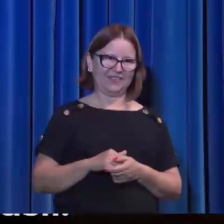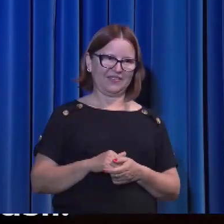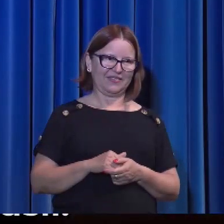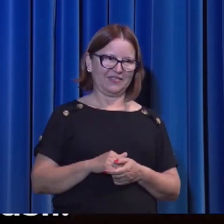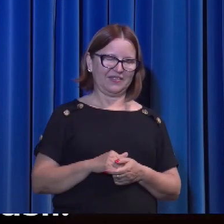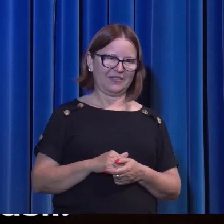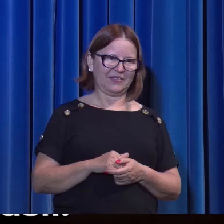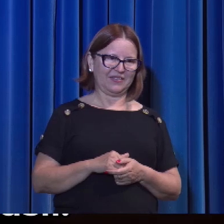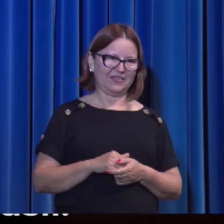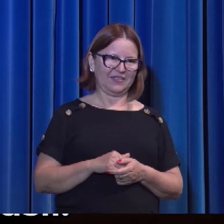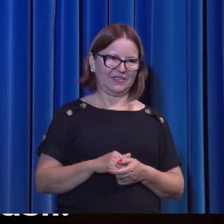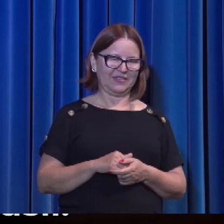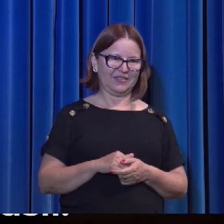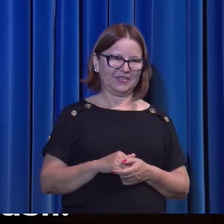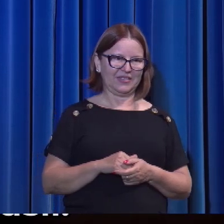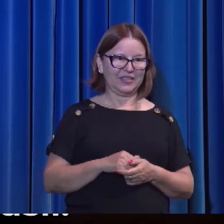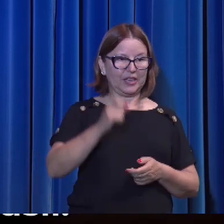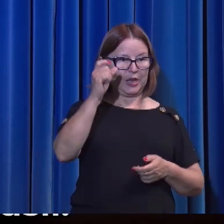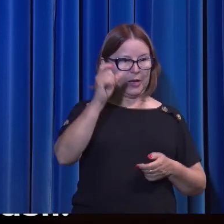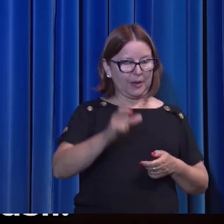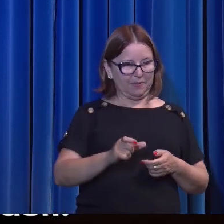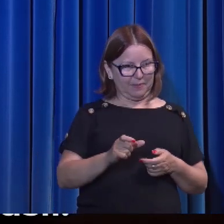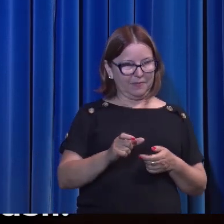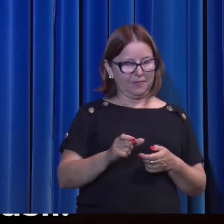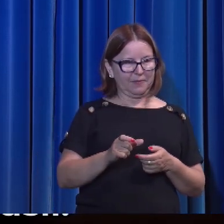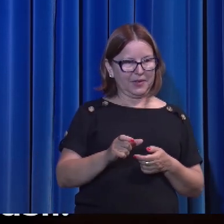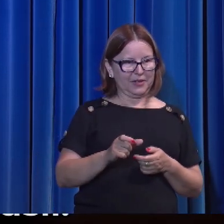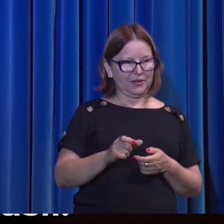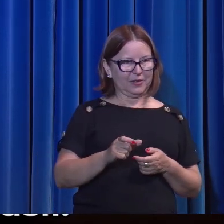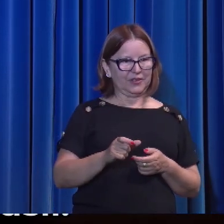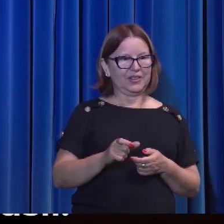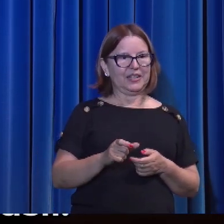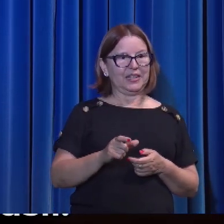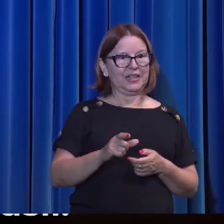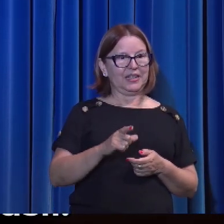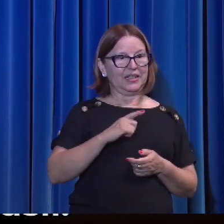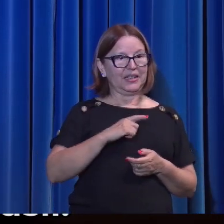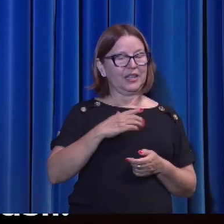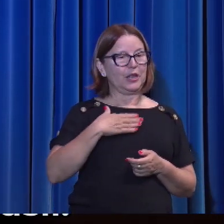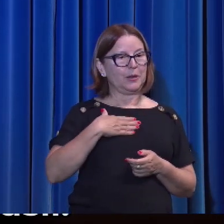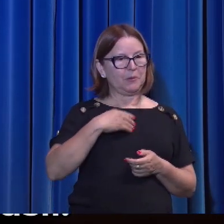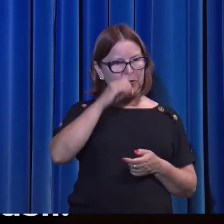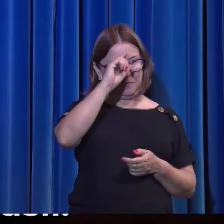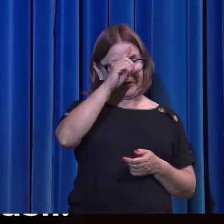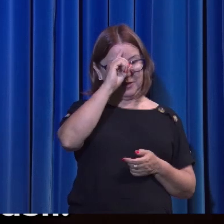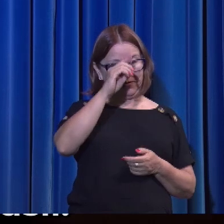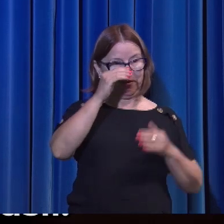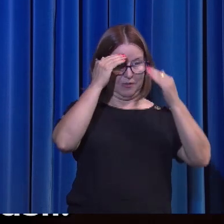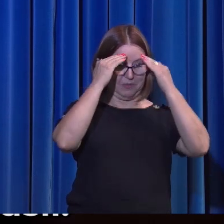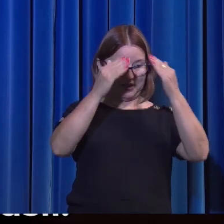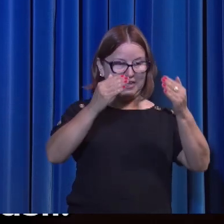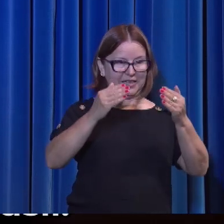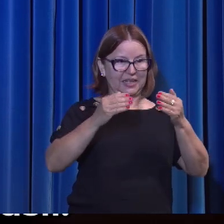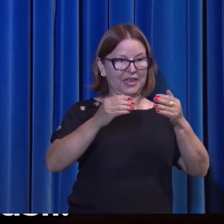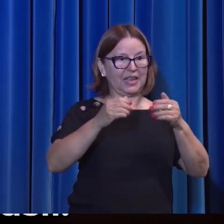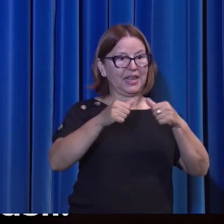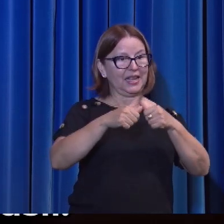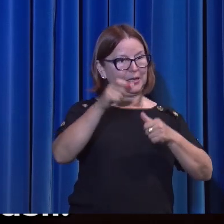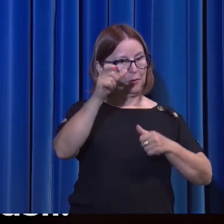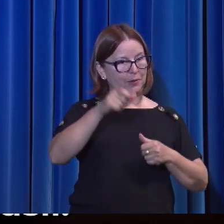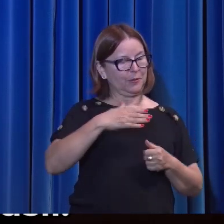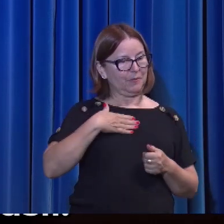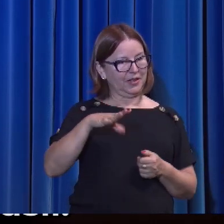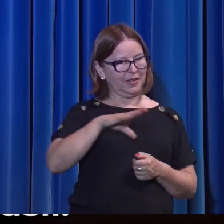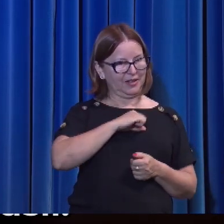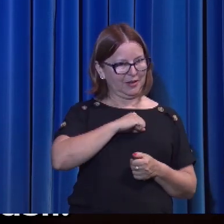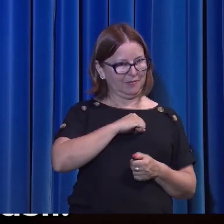Aquele que tem os meus mandamentos e os guarda, esse é o que me ama. Aquele que me ama será amado